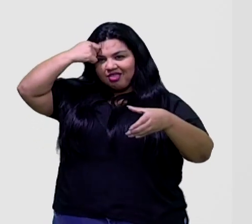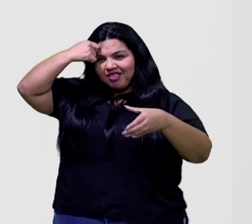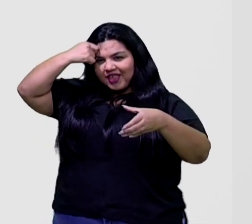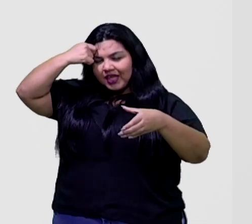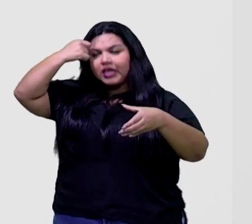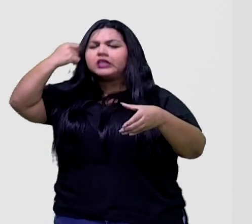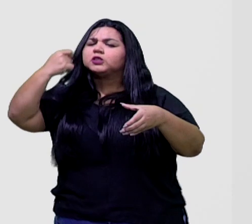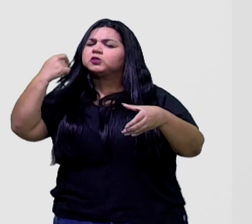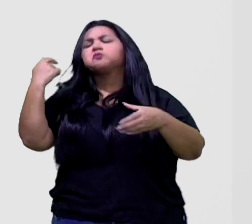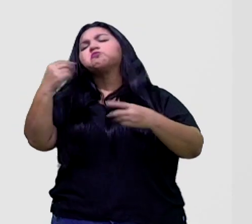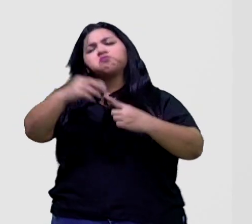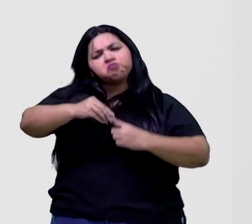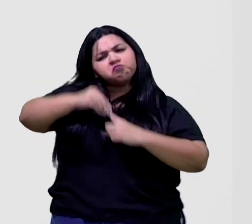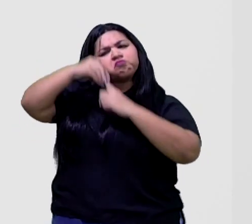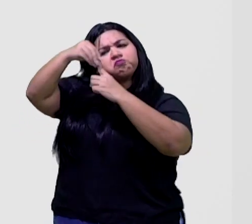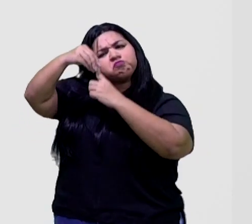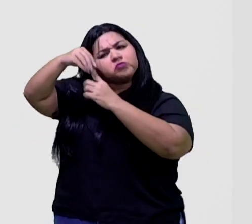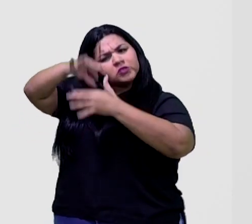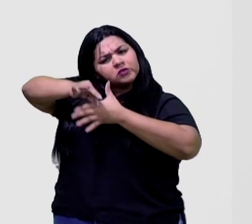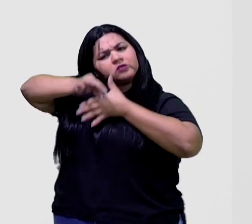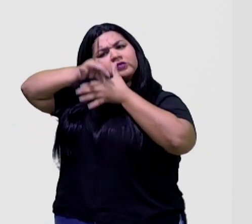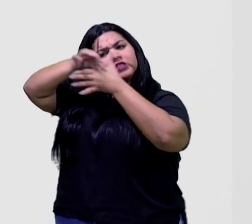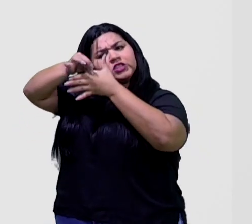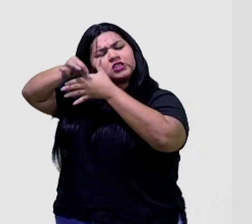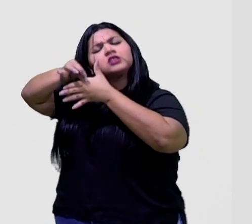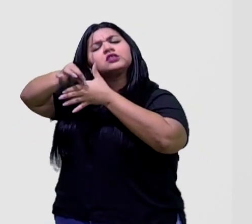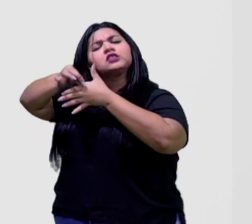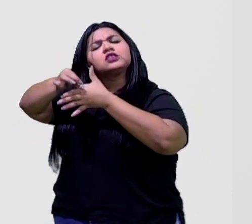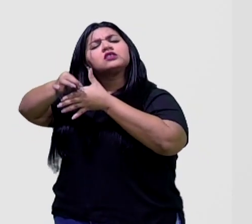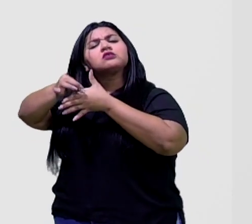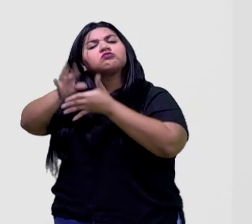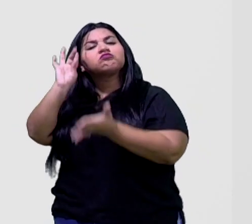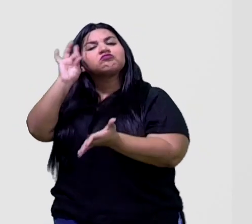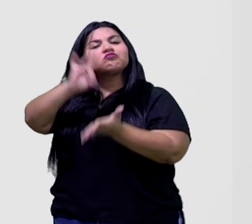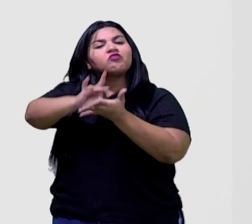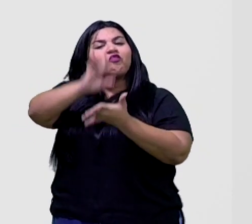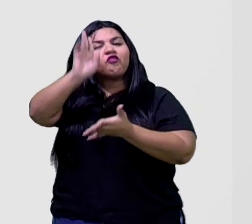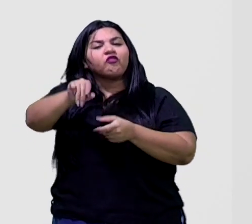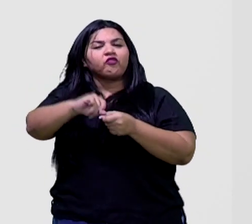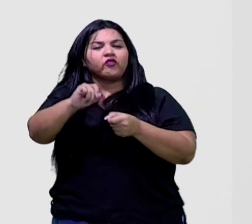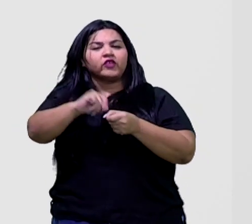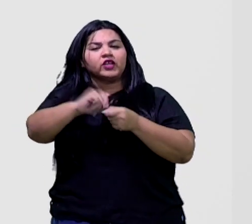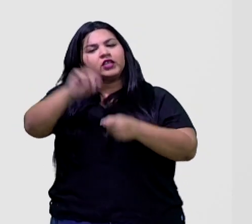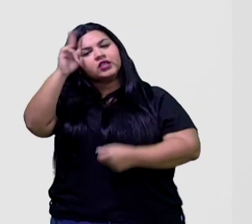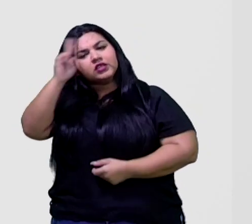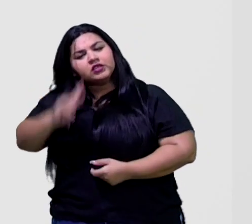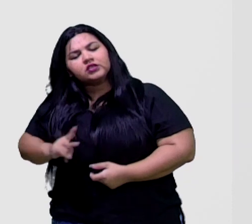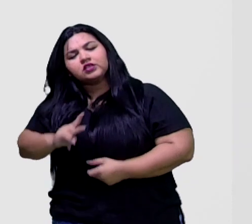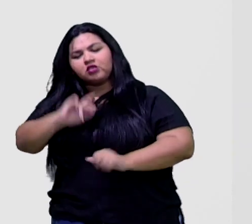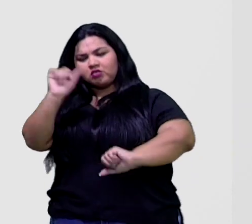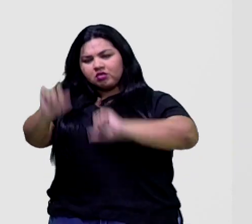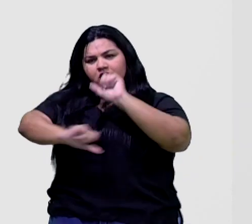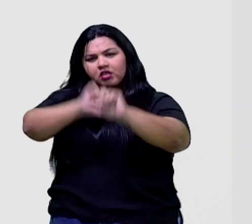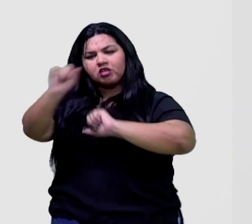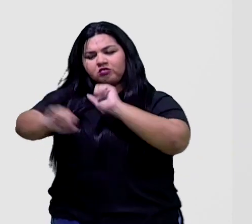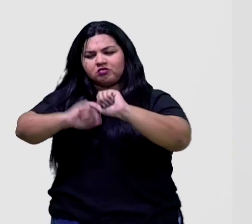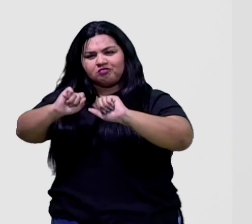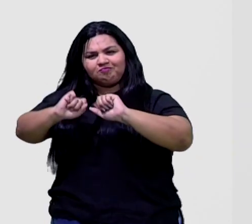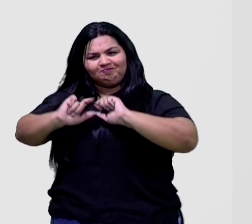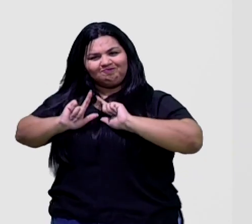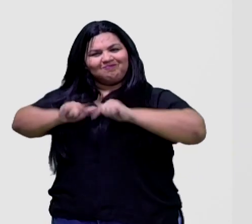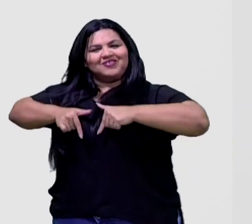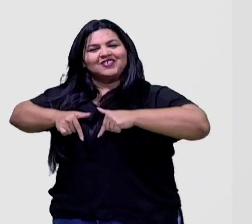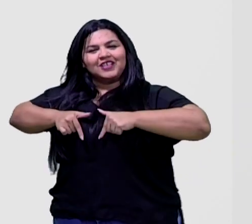Lideraram uma das maiores operações tecnológicas registradas na história, se tornando verdadeiras heroínas da